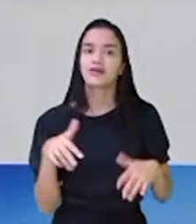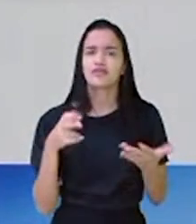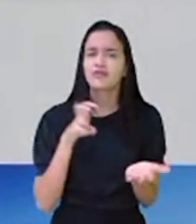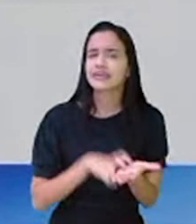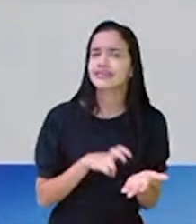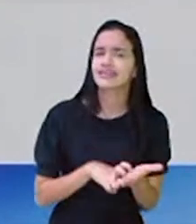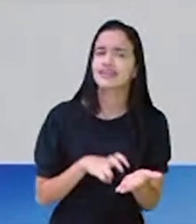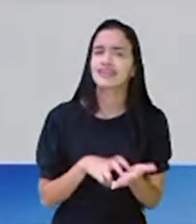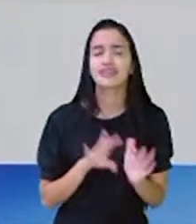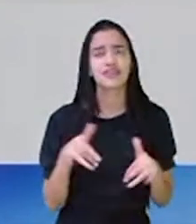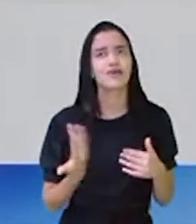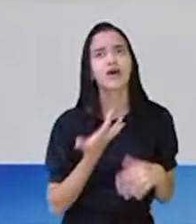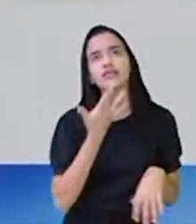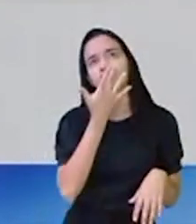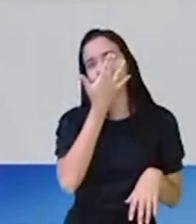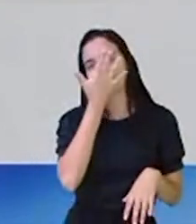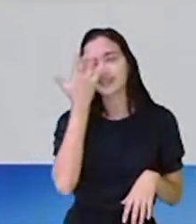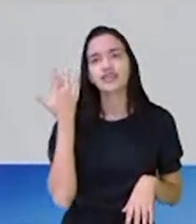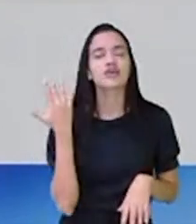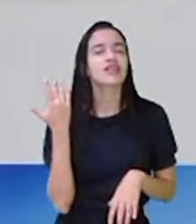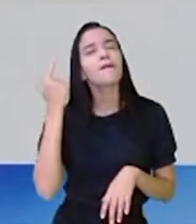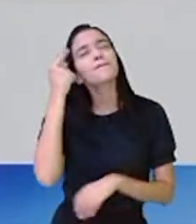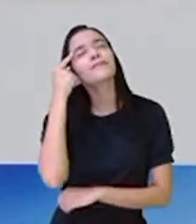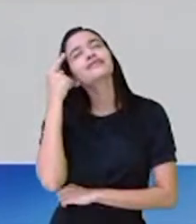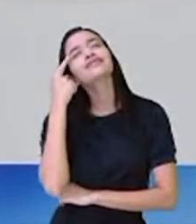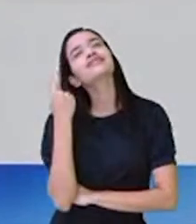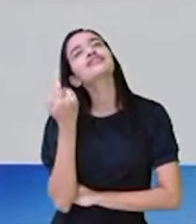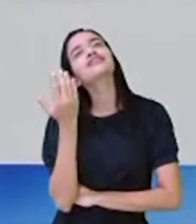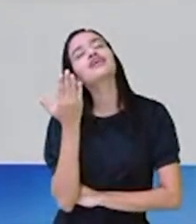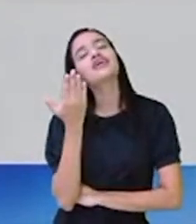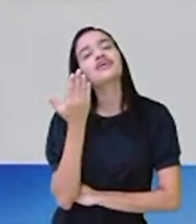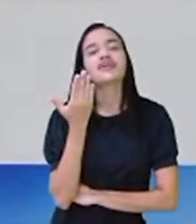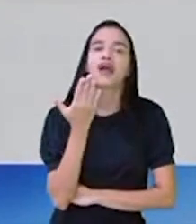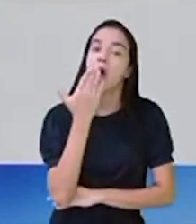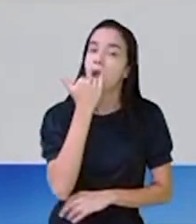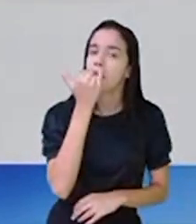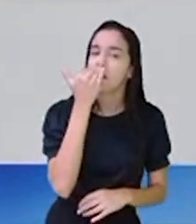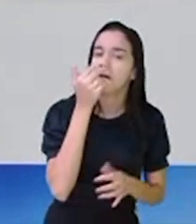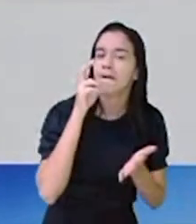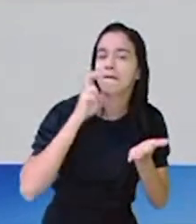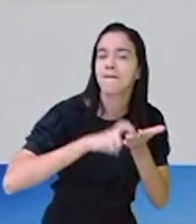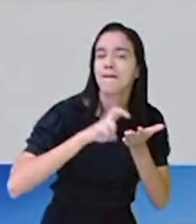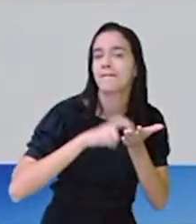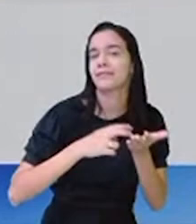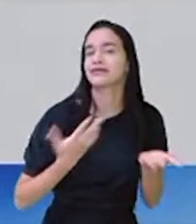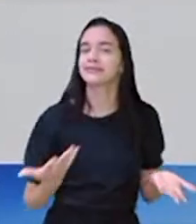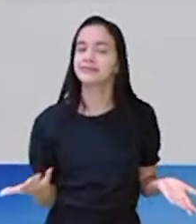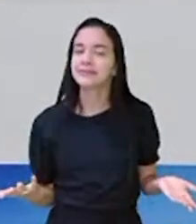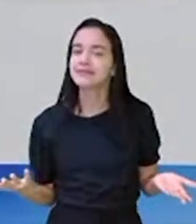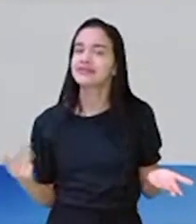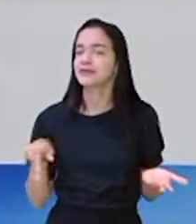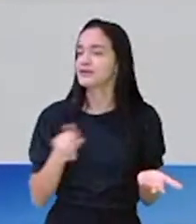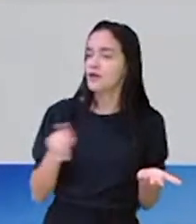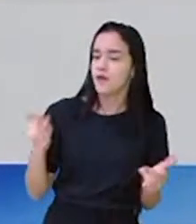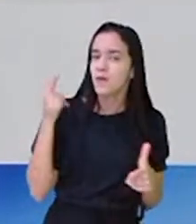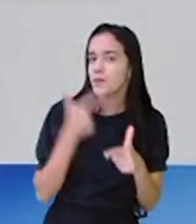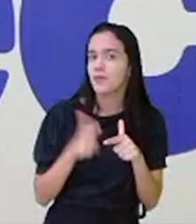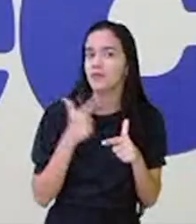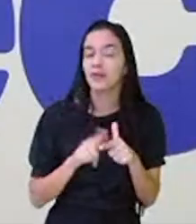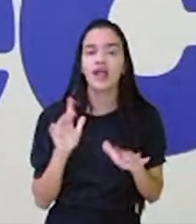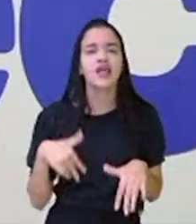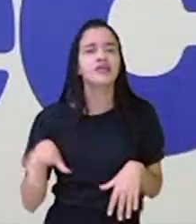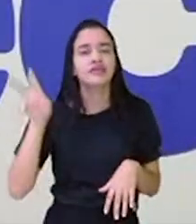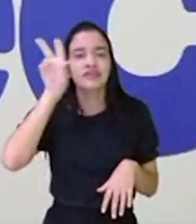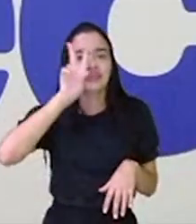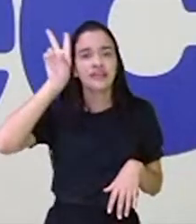demais e aí as pessoas só estão pensando em tomar café da manhã? Será, professora Cátia, que o problema é esse? Eu